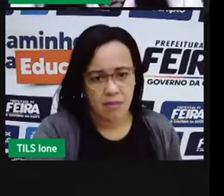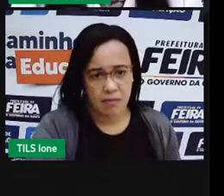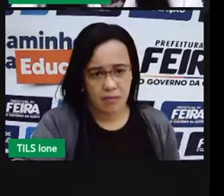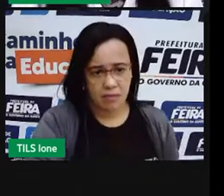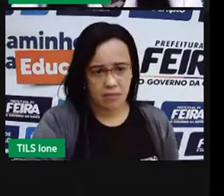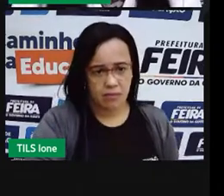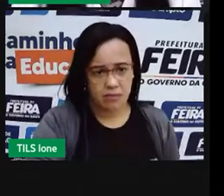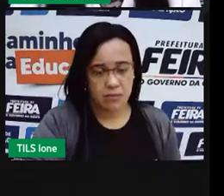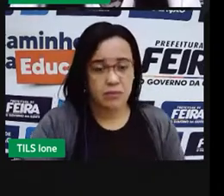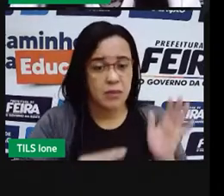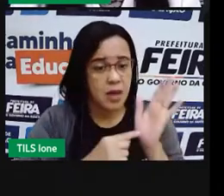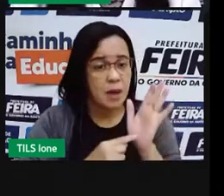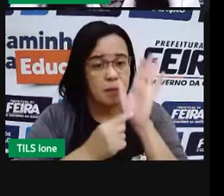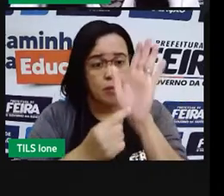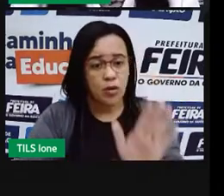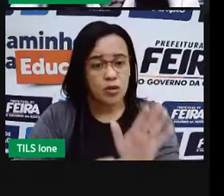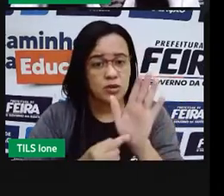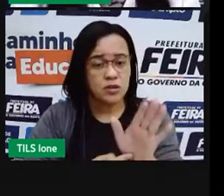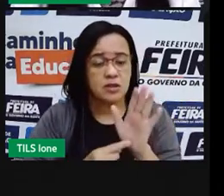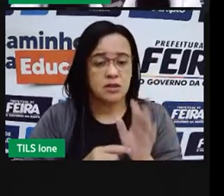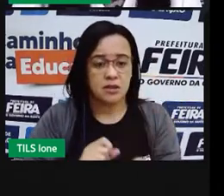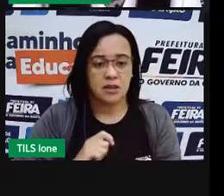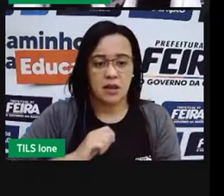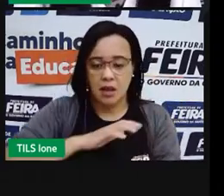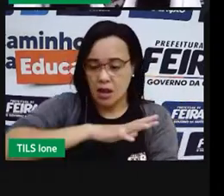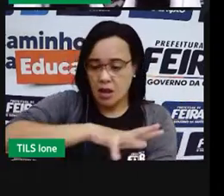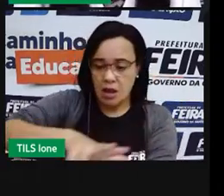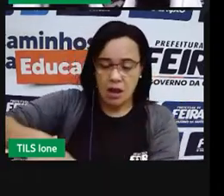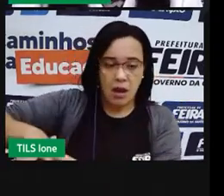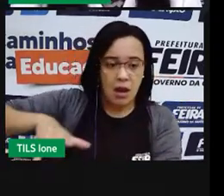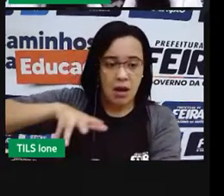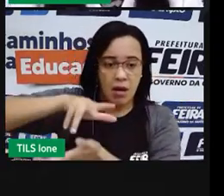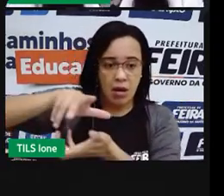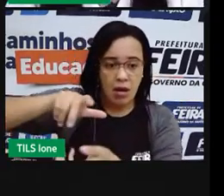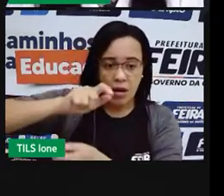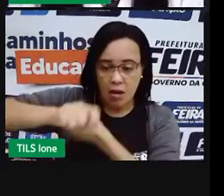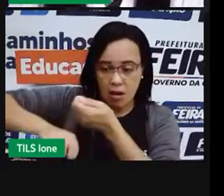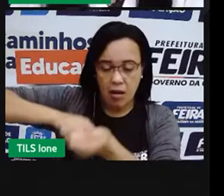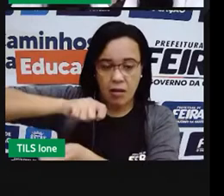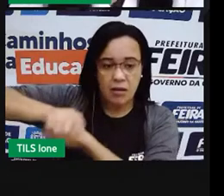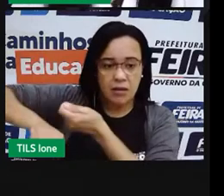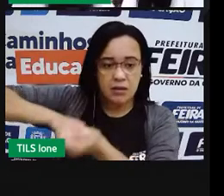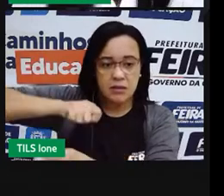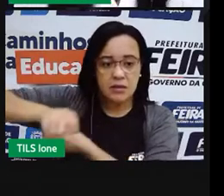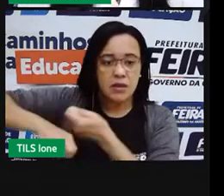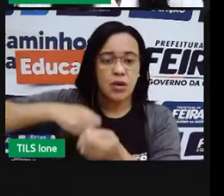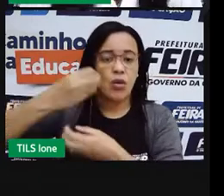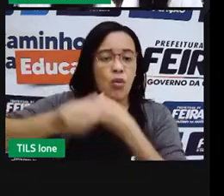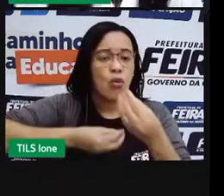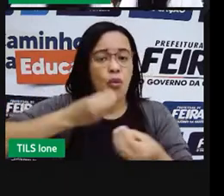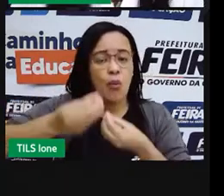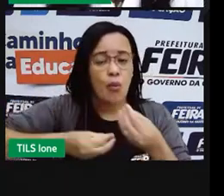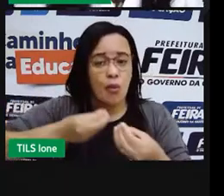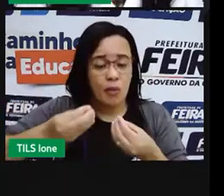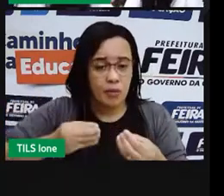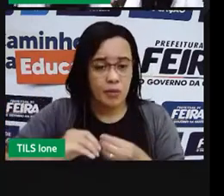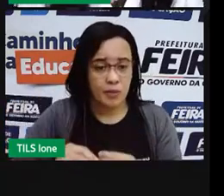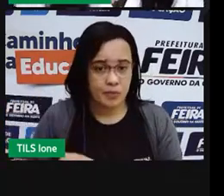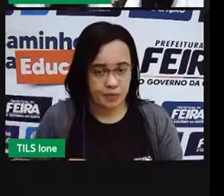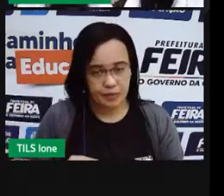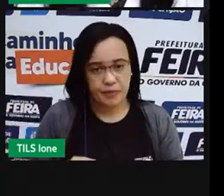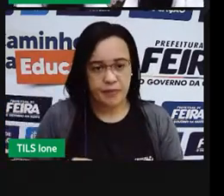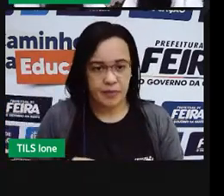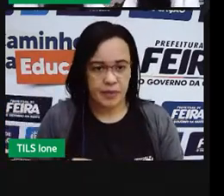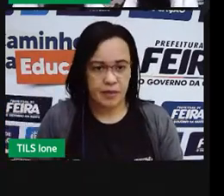Eu vou falar sobre a sustentabilidade ambiental. A sustentabilidade ambiental, ela